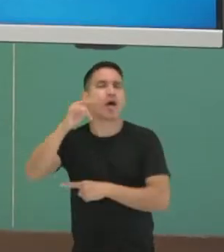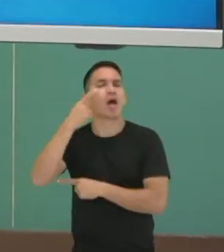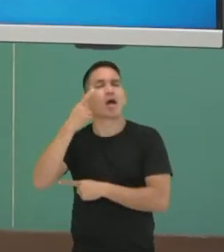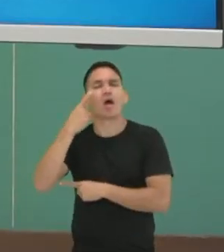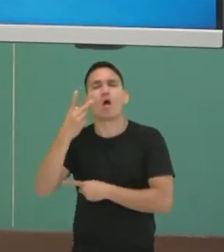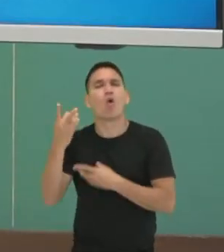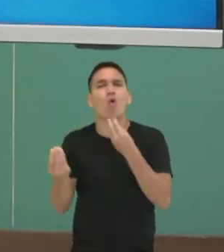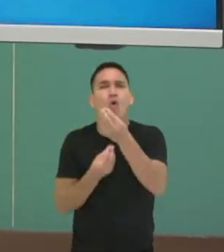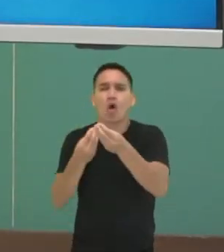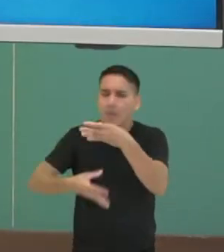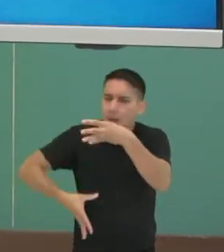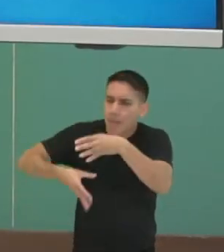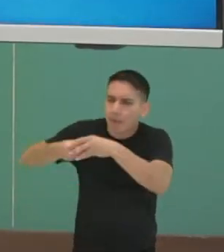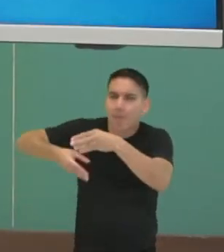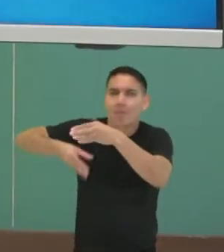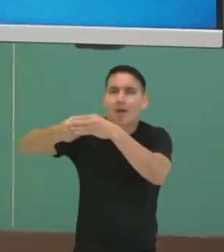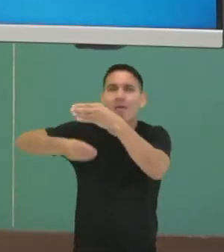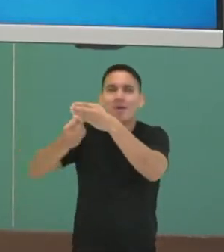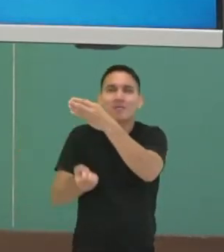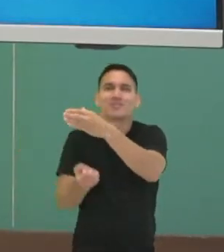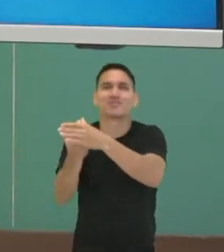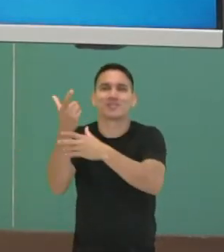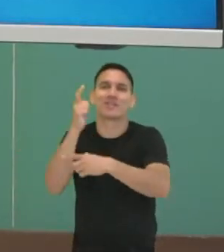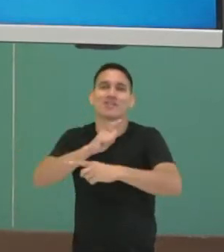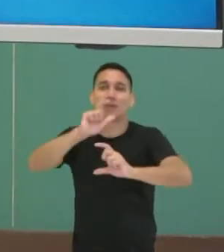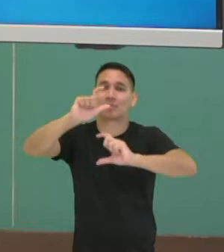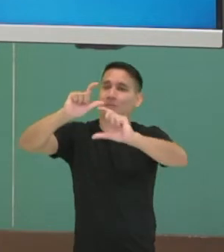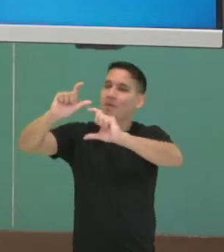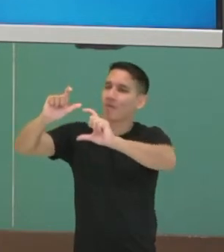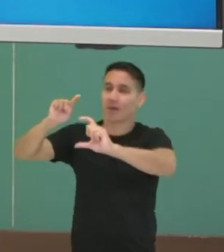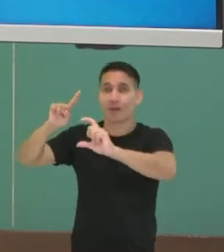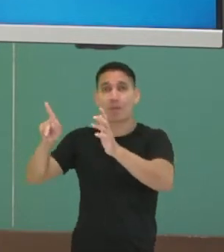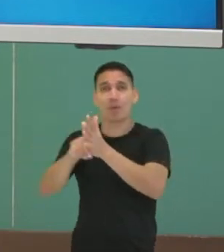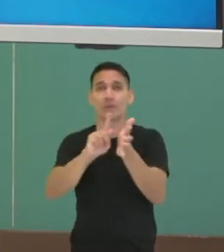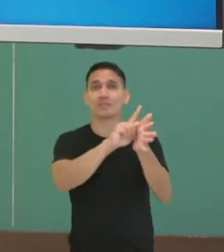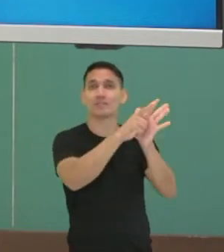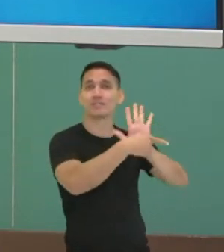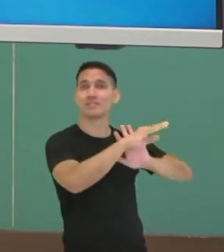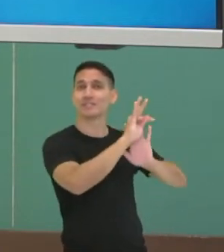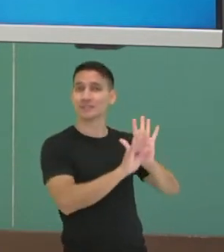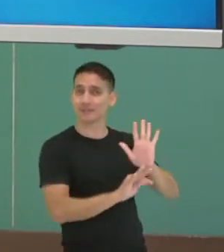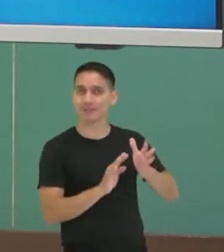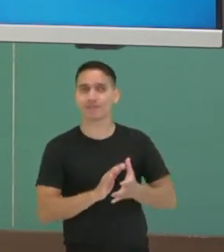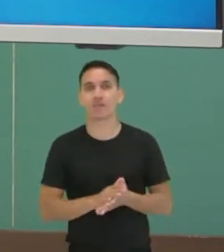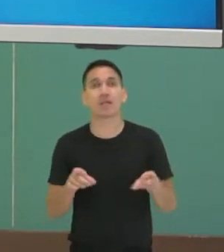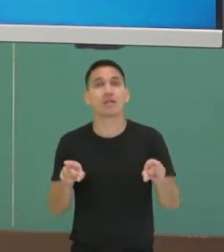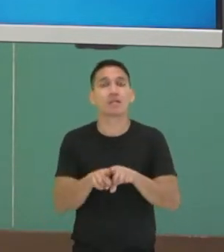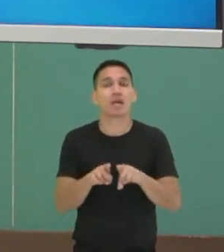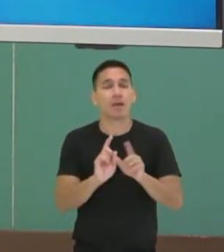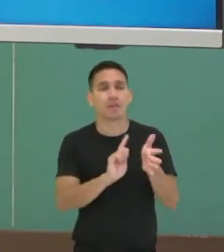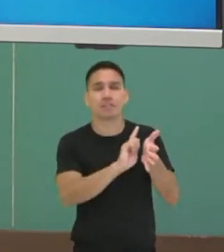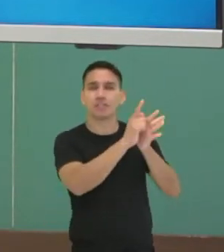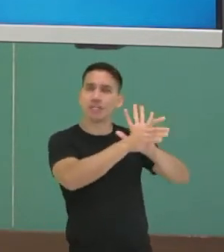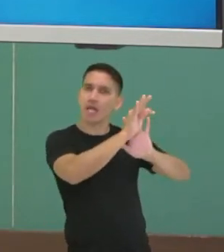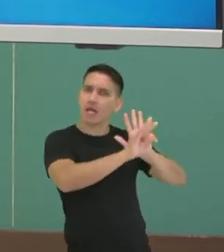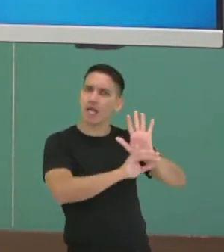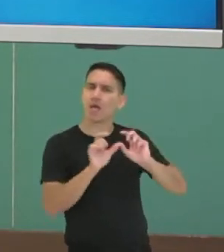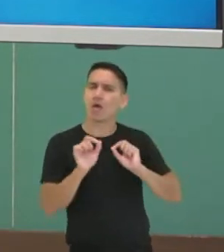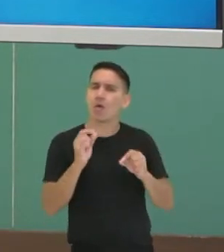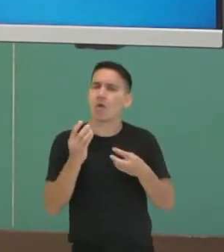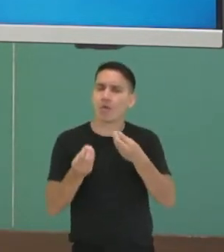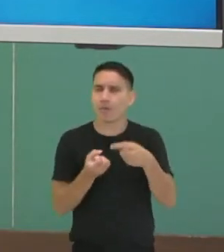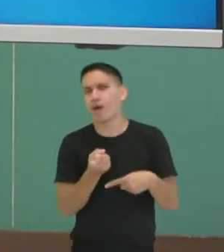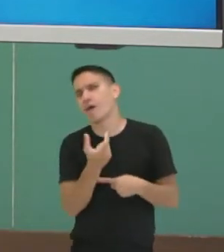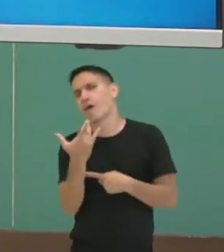composicionais que constituem as histórias em quadrinhos enquanto um gênero textual e enquanto um gênero textual apresenta